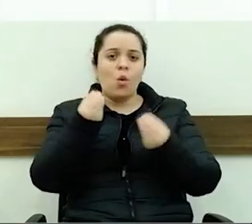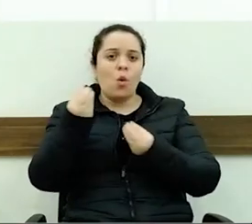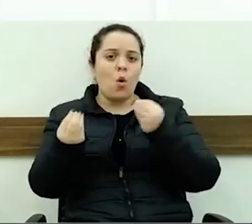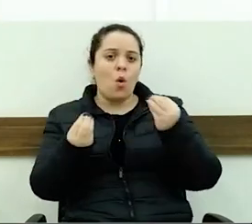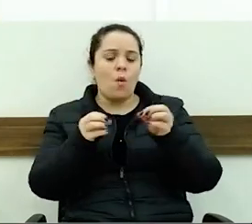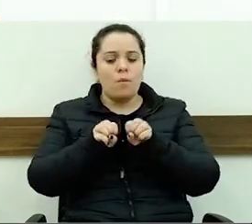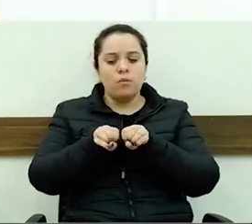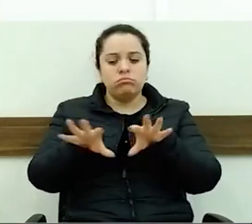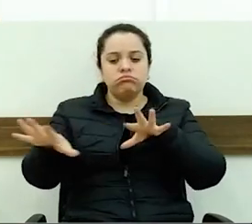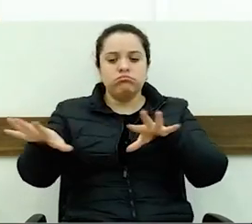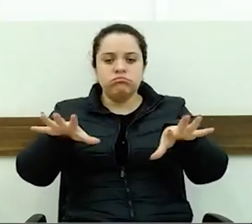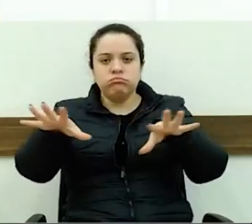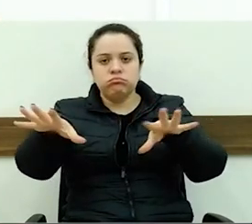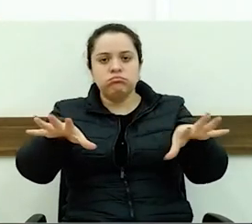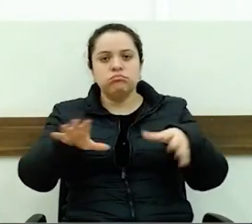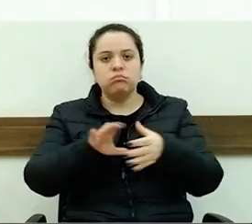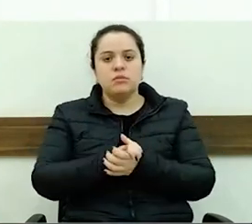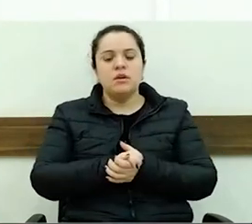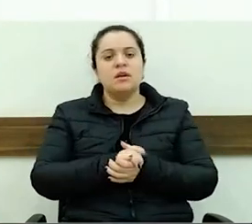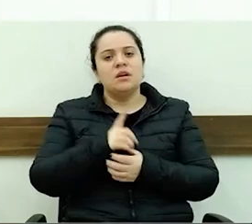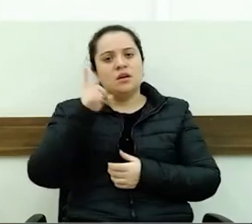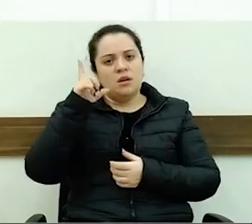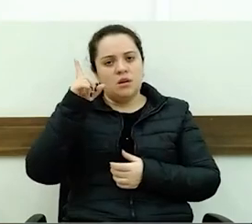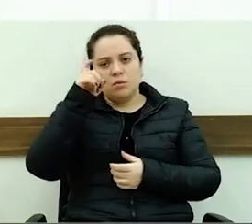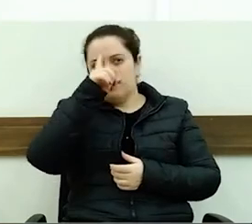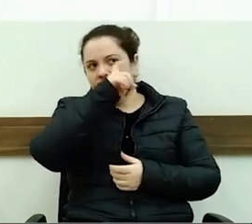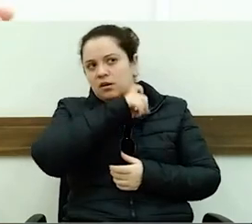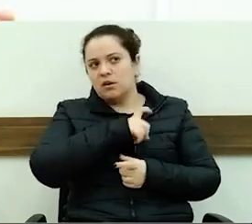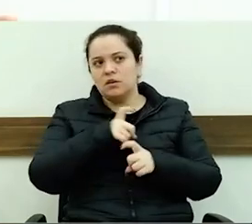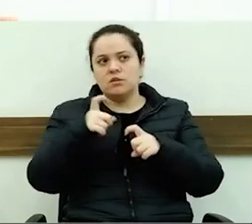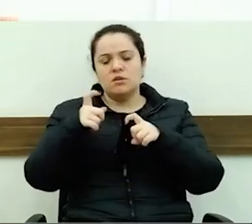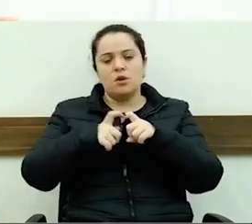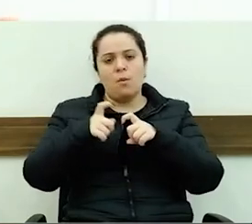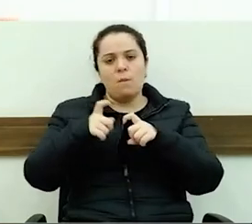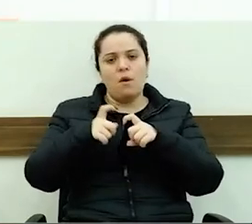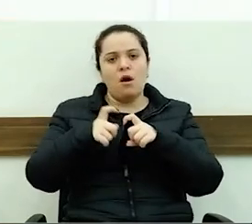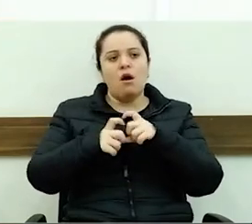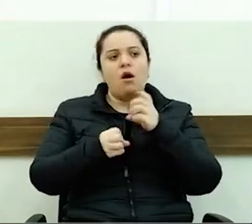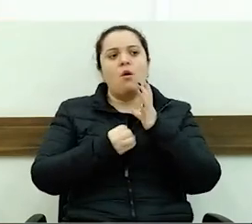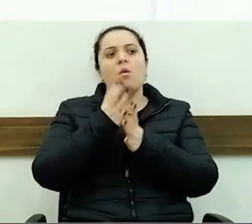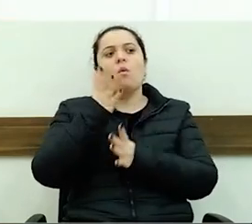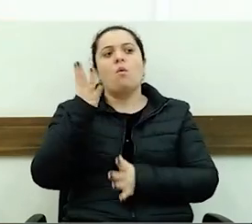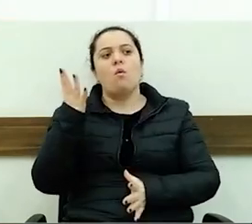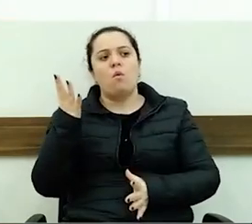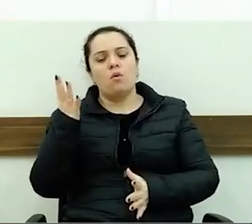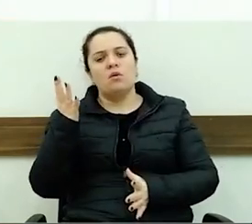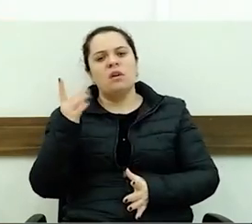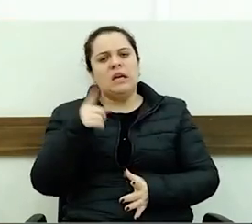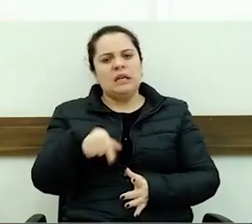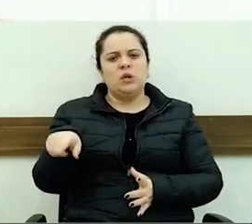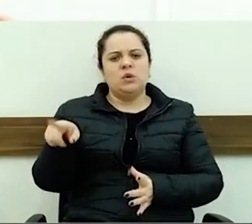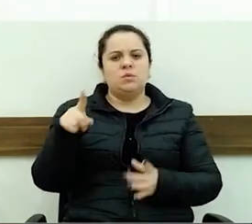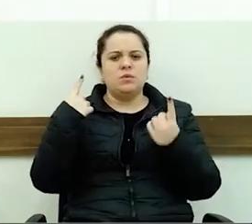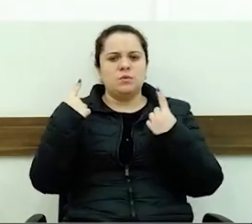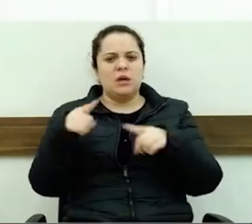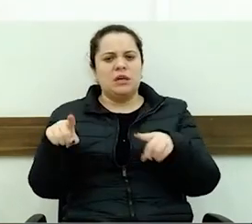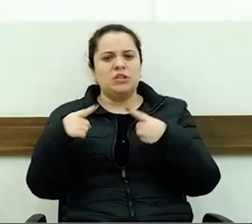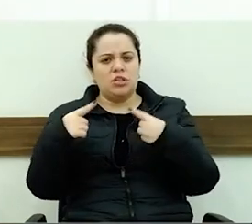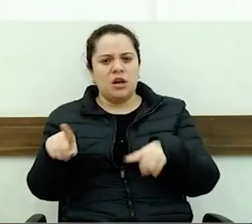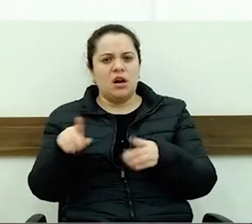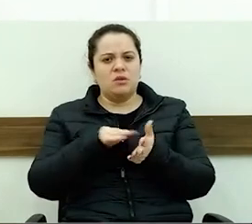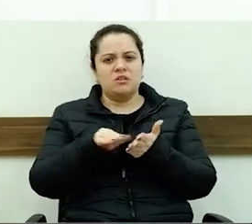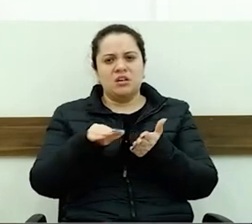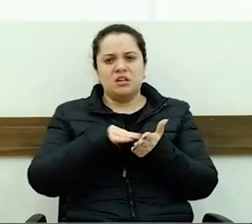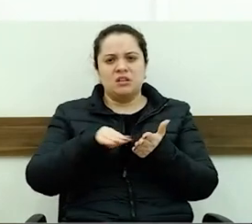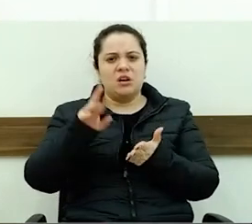É complicado a questão de médico, é complicado quantos médicos atendem. Não estamos aqui para criticar, de repente, o secretário, o